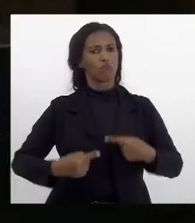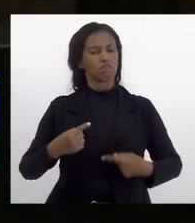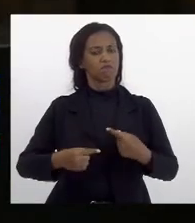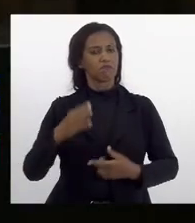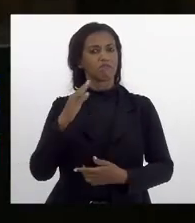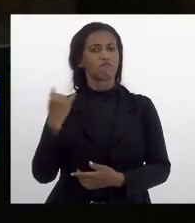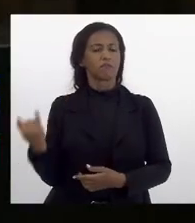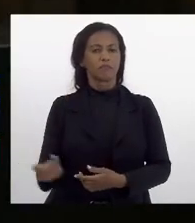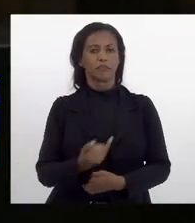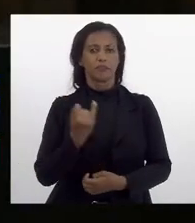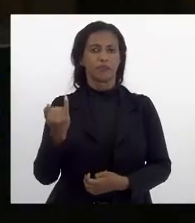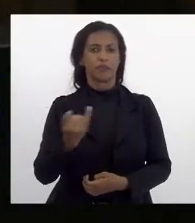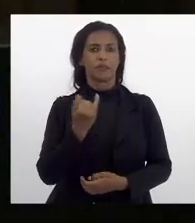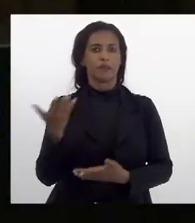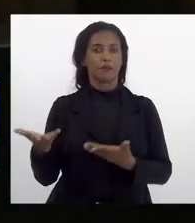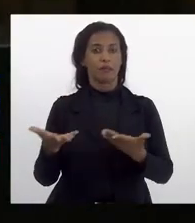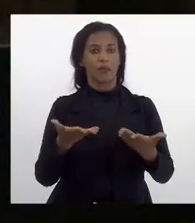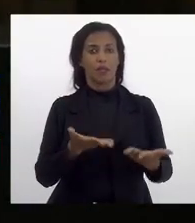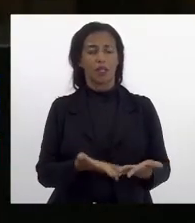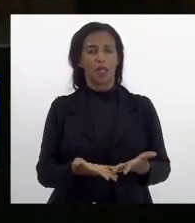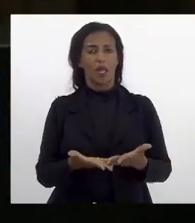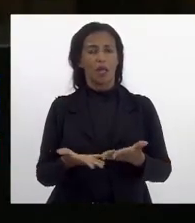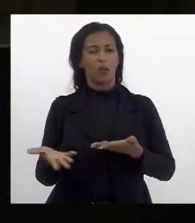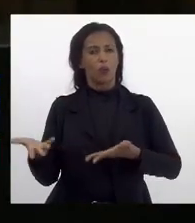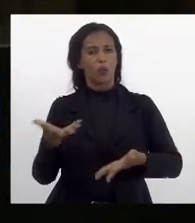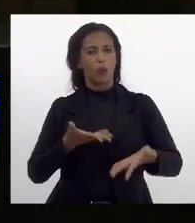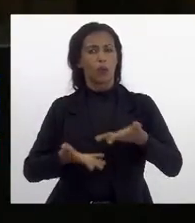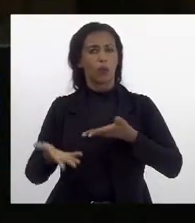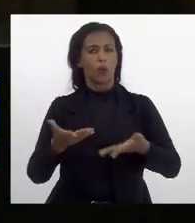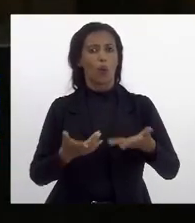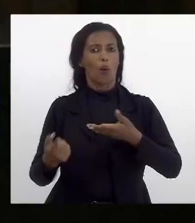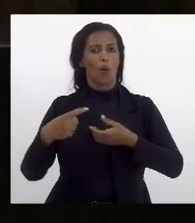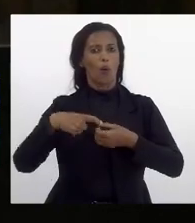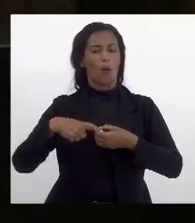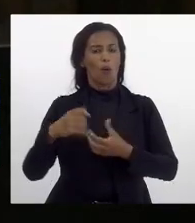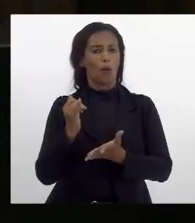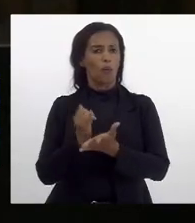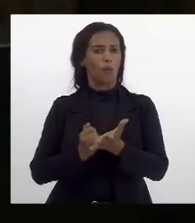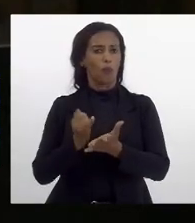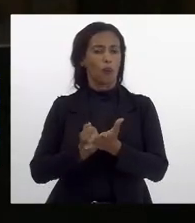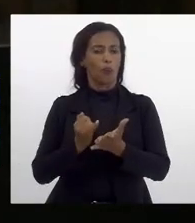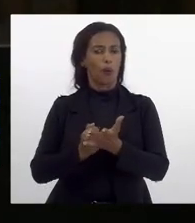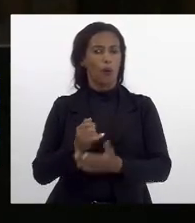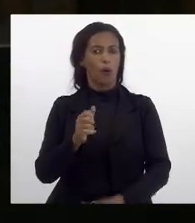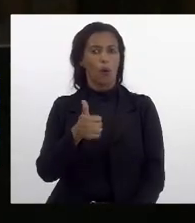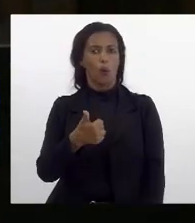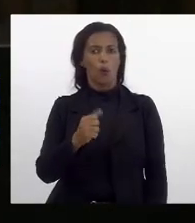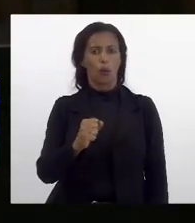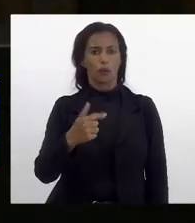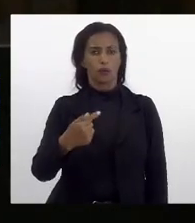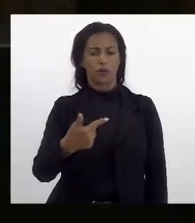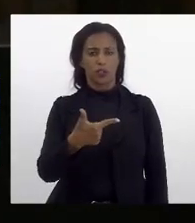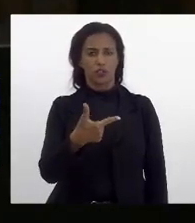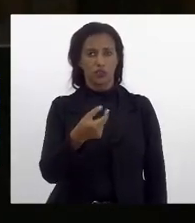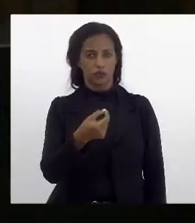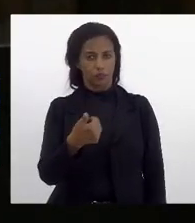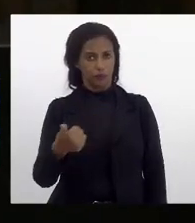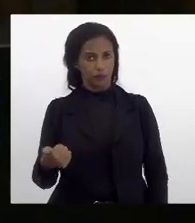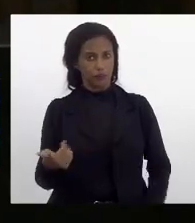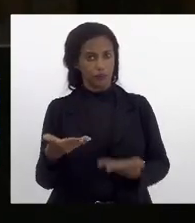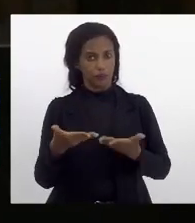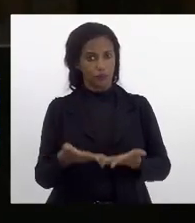fundamental que é a internalização do convênio de ICMS número 187 de 2021